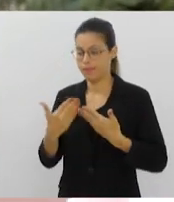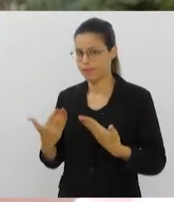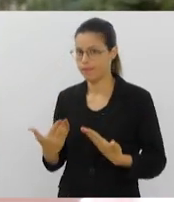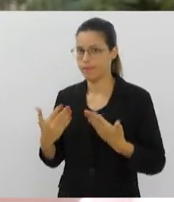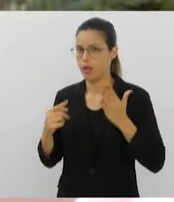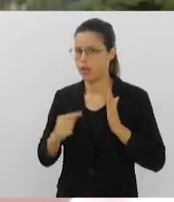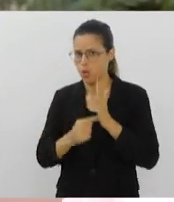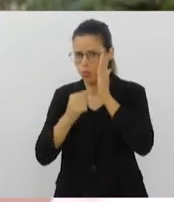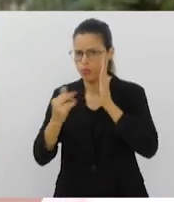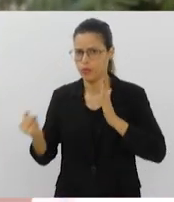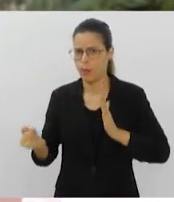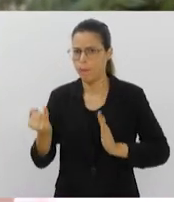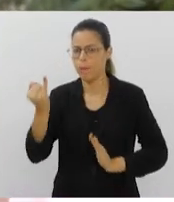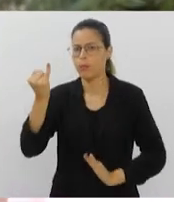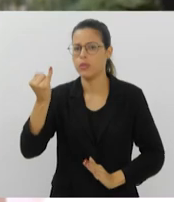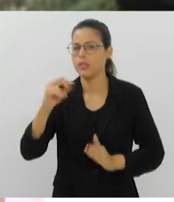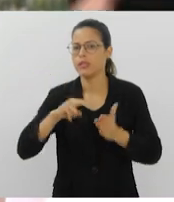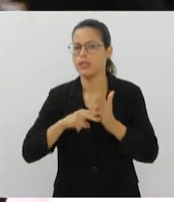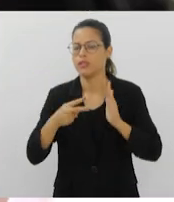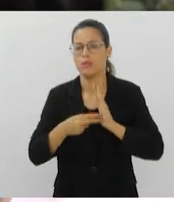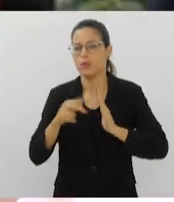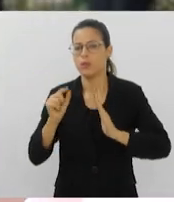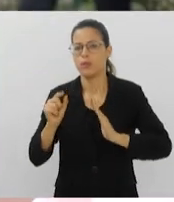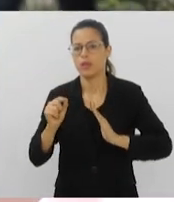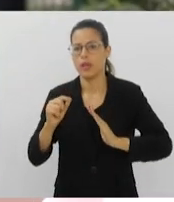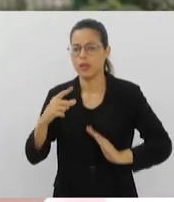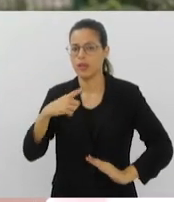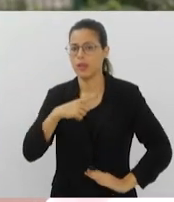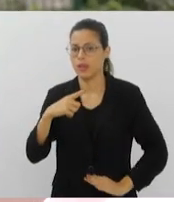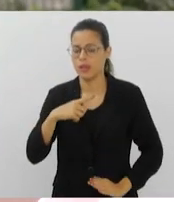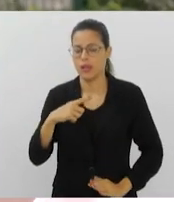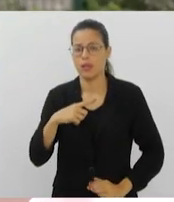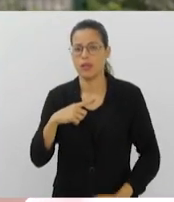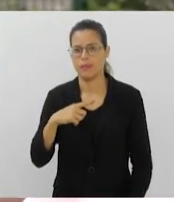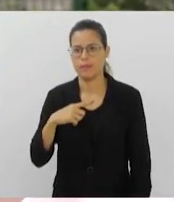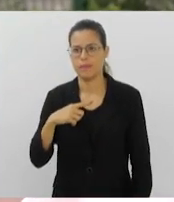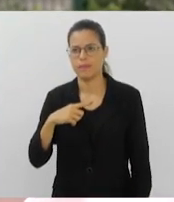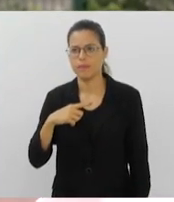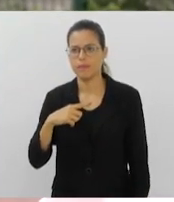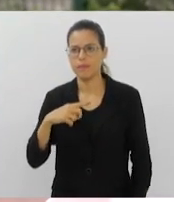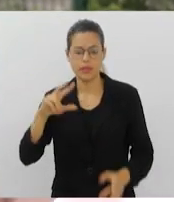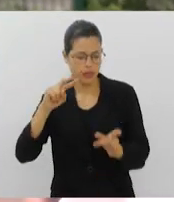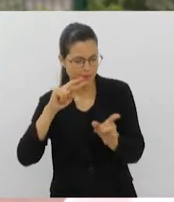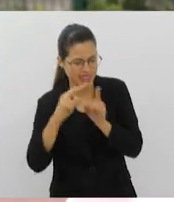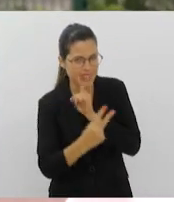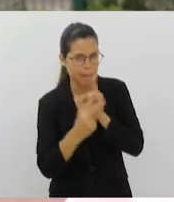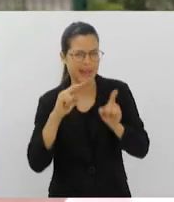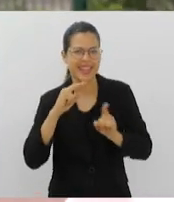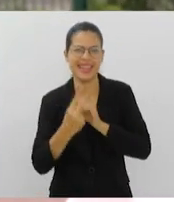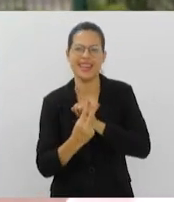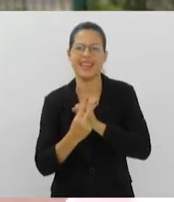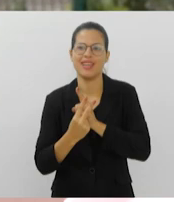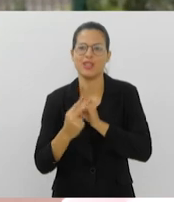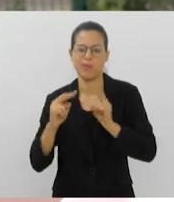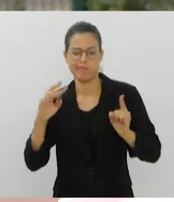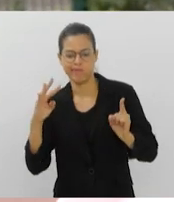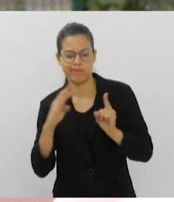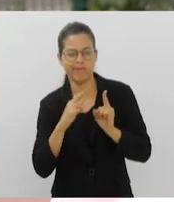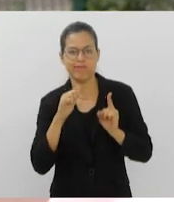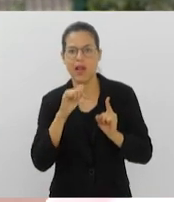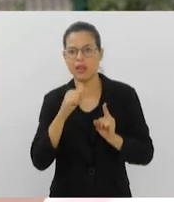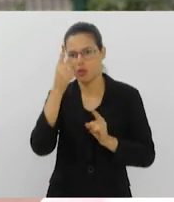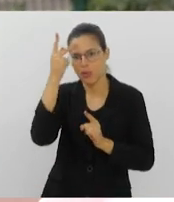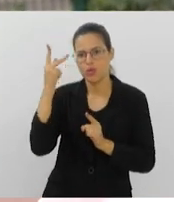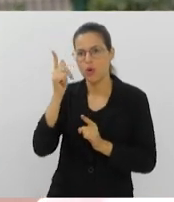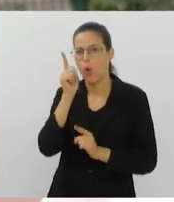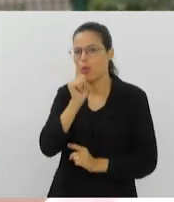isso significa que a gente tem tido maior visibilidade para a temática, as pessoas estão identificando. Quando a